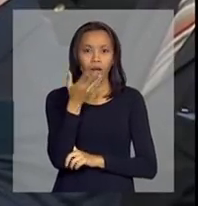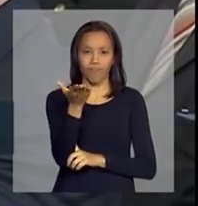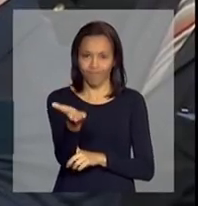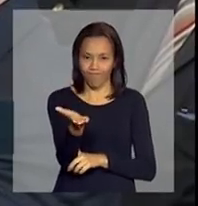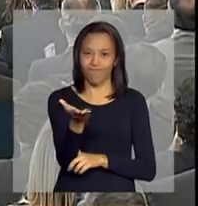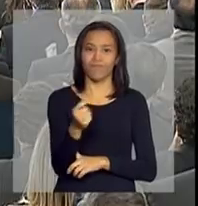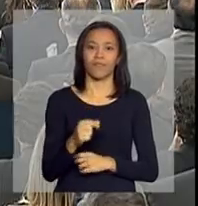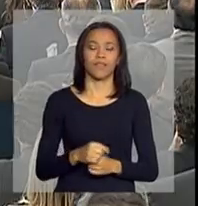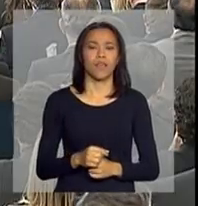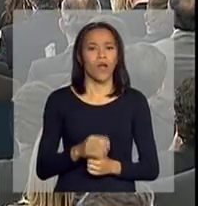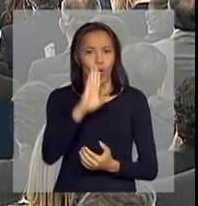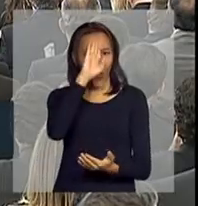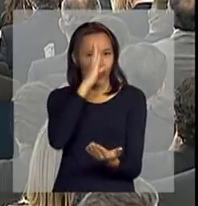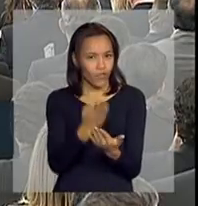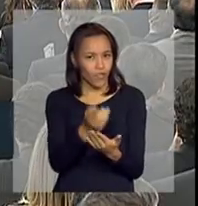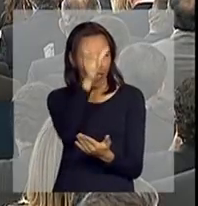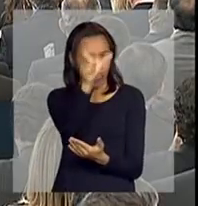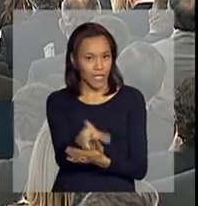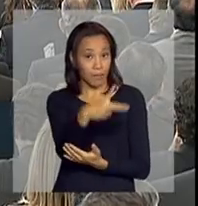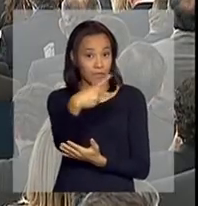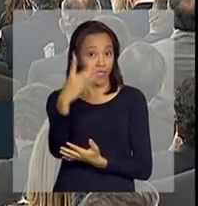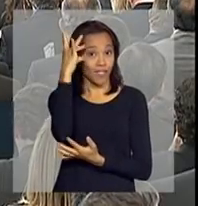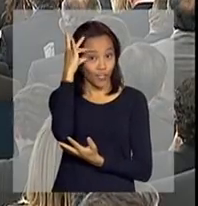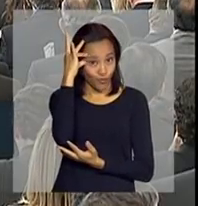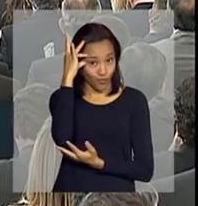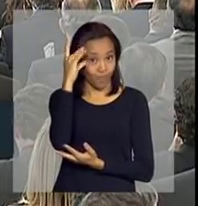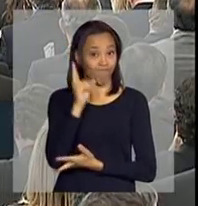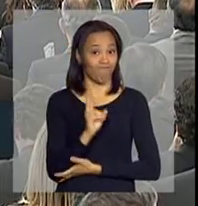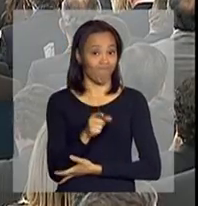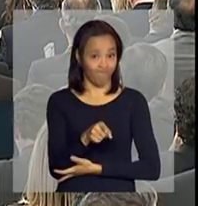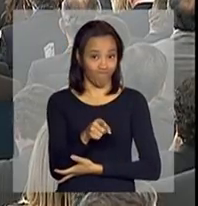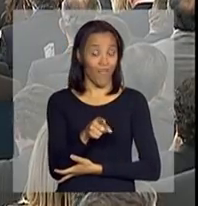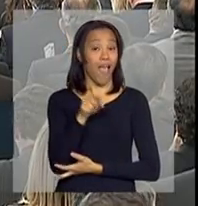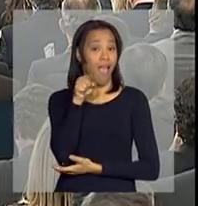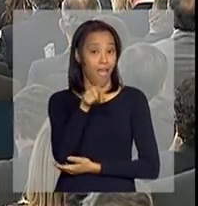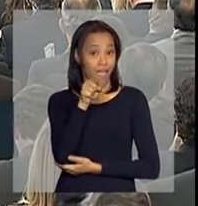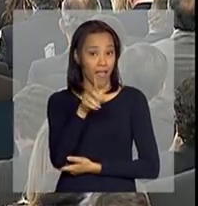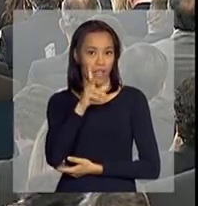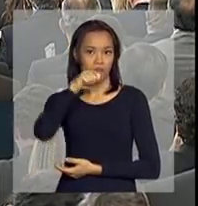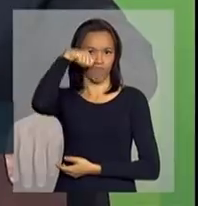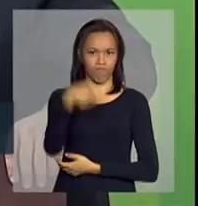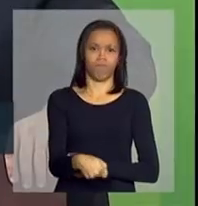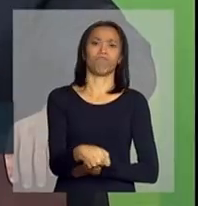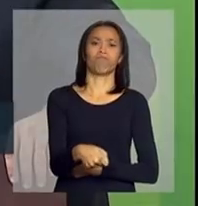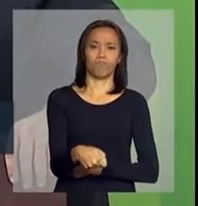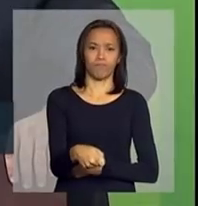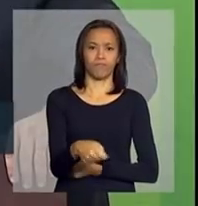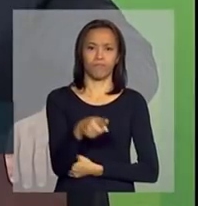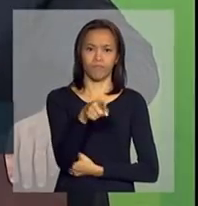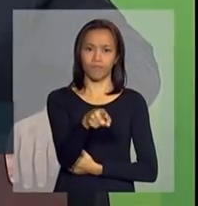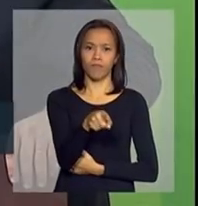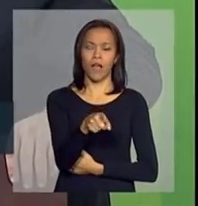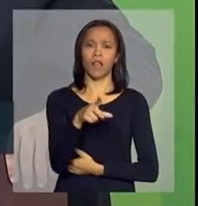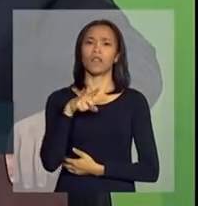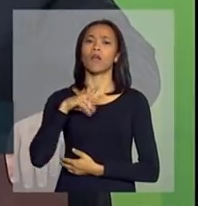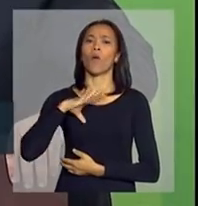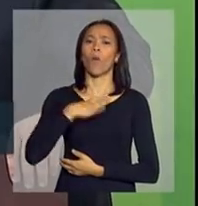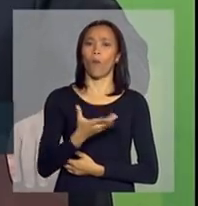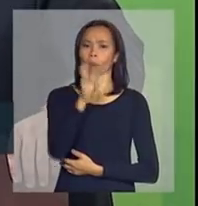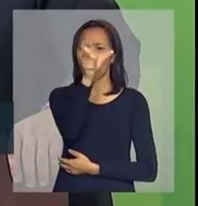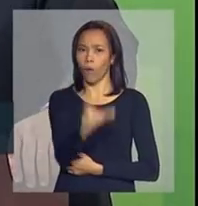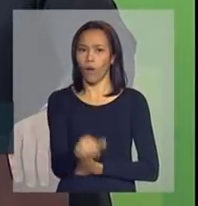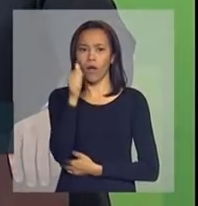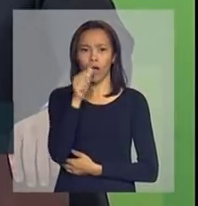confie na presidenta Dilma. Ela é afirmativa, ela tem coragem